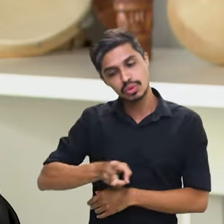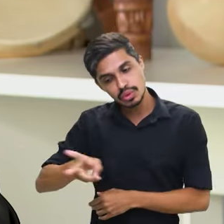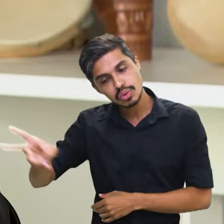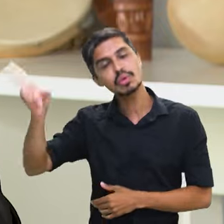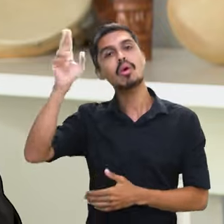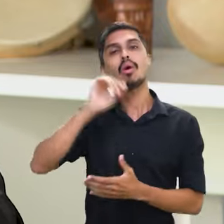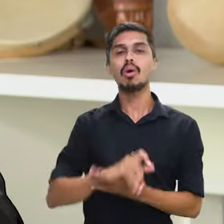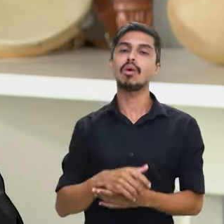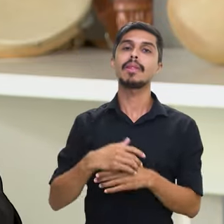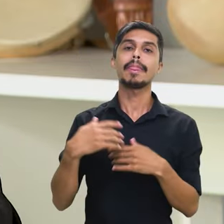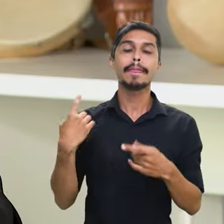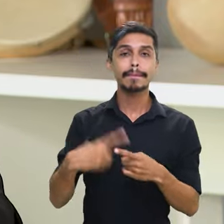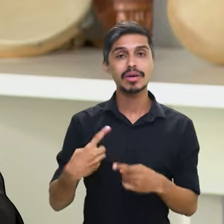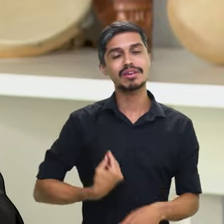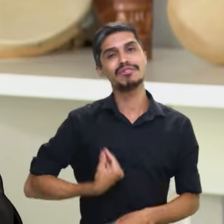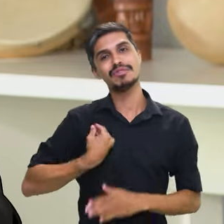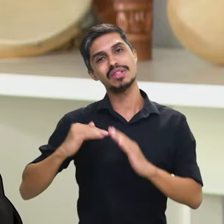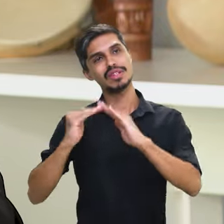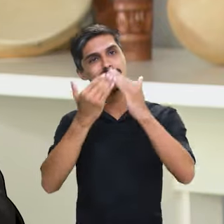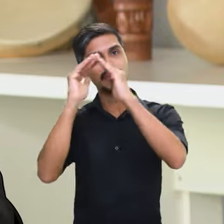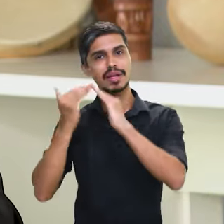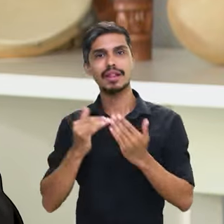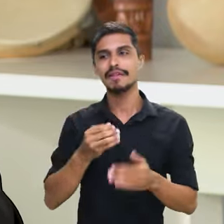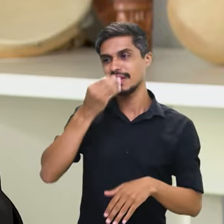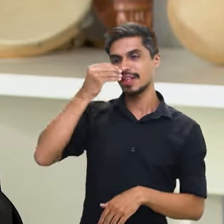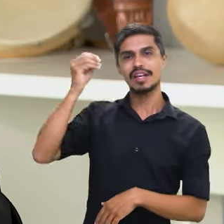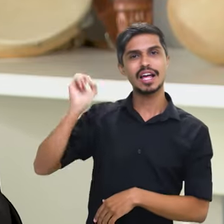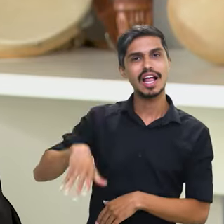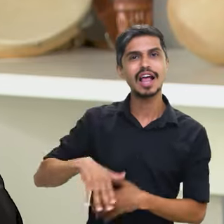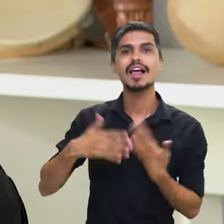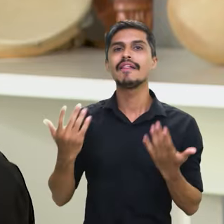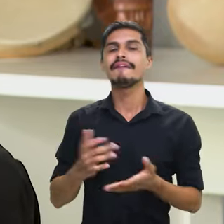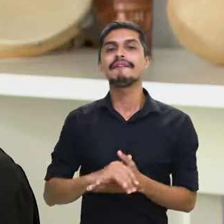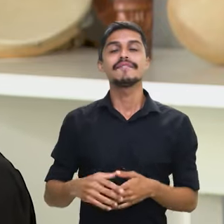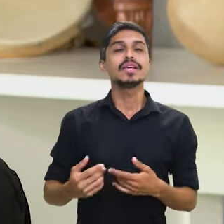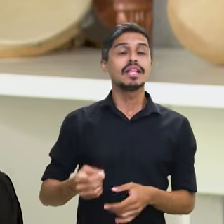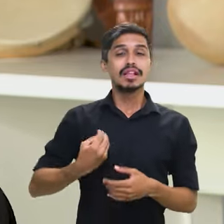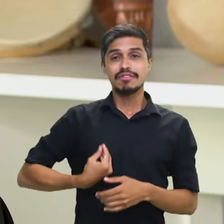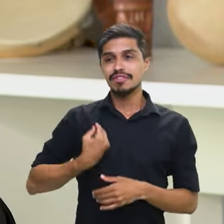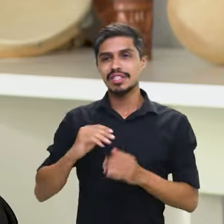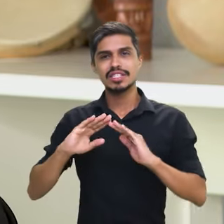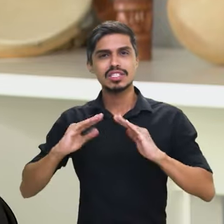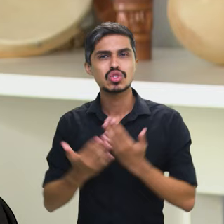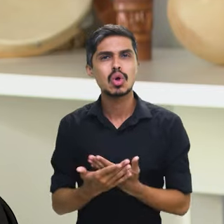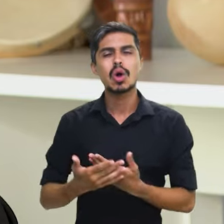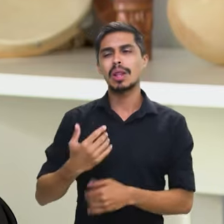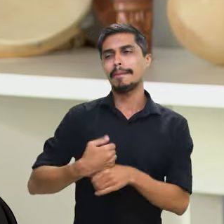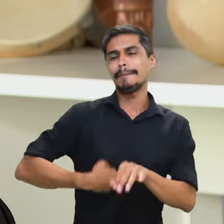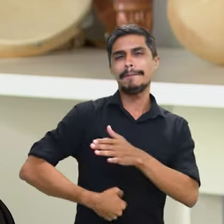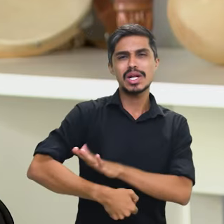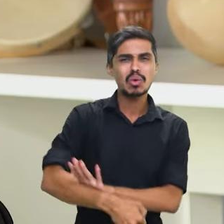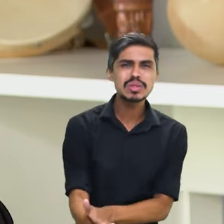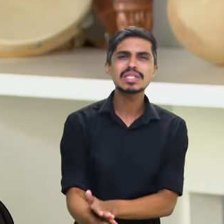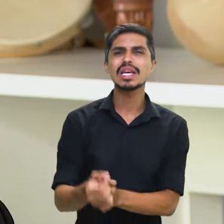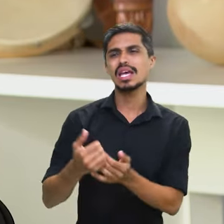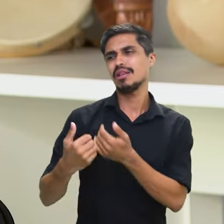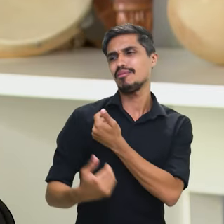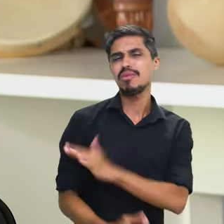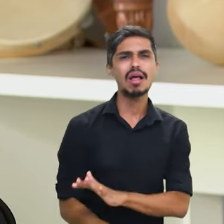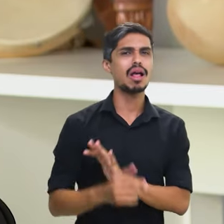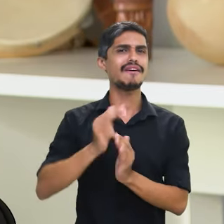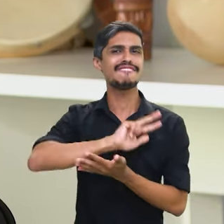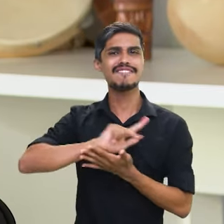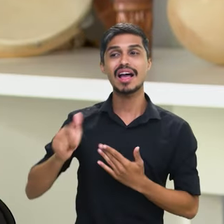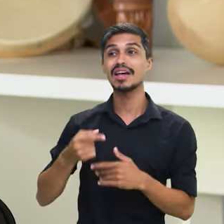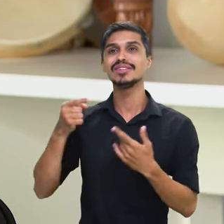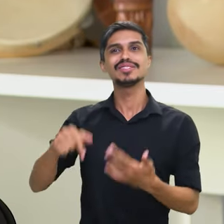consequências. A vida nas favelas, o desemprego, a dificuldade de educação, as consequências continuam. Então, o mês da consciência